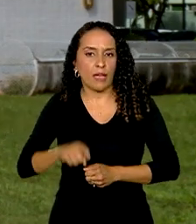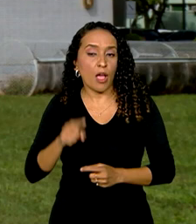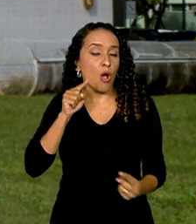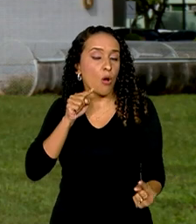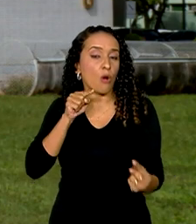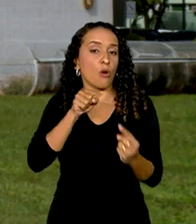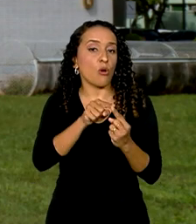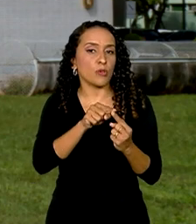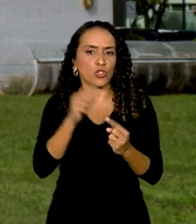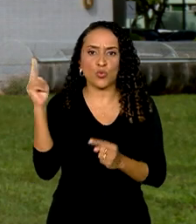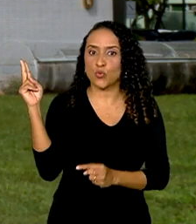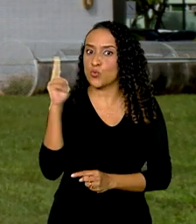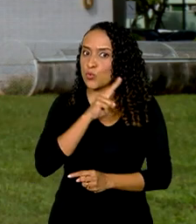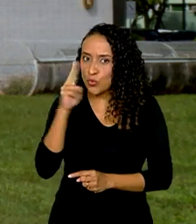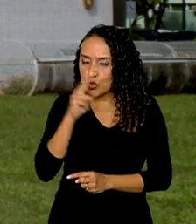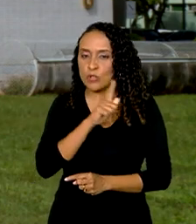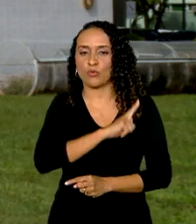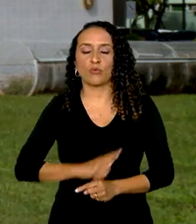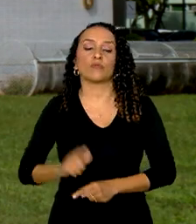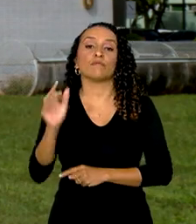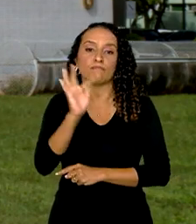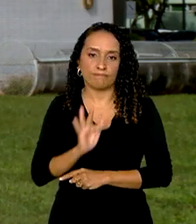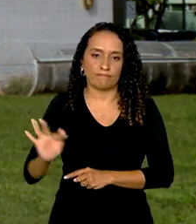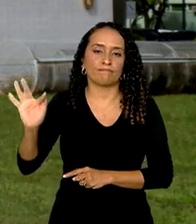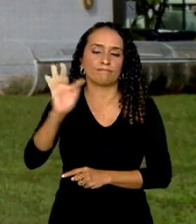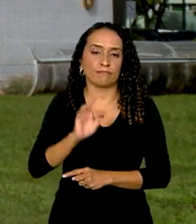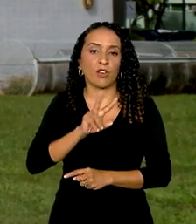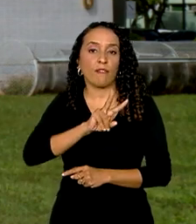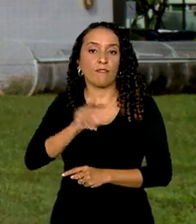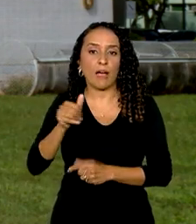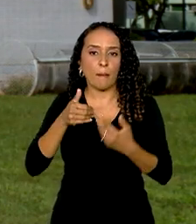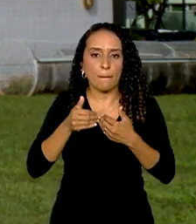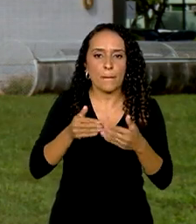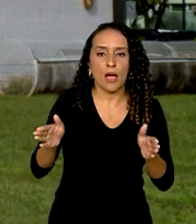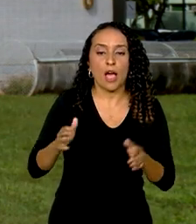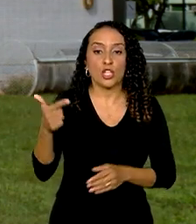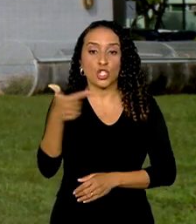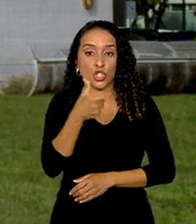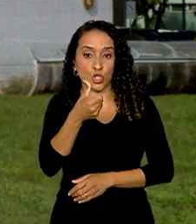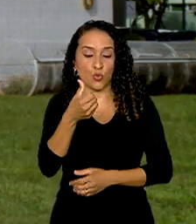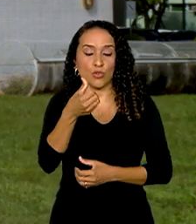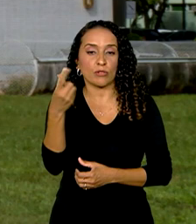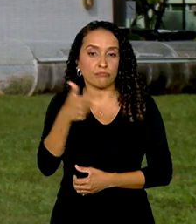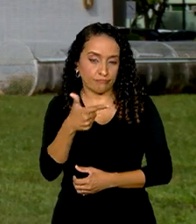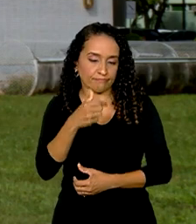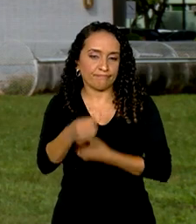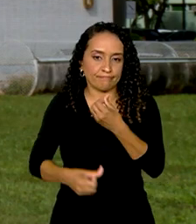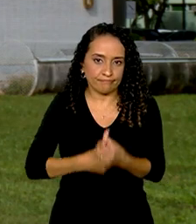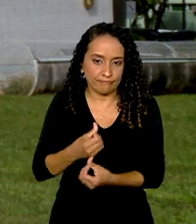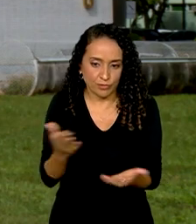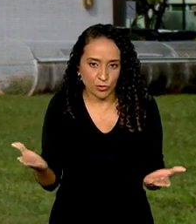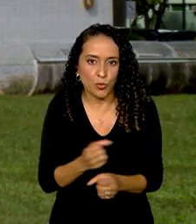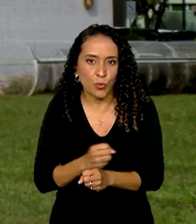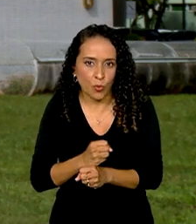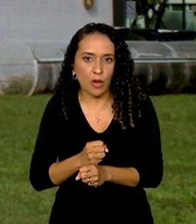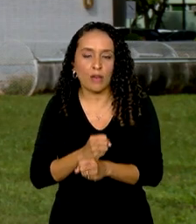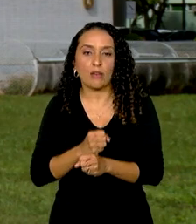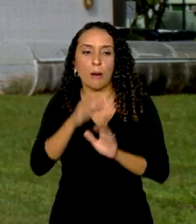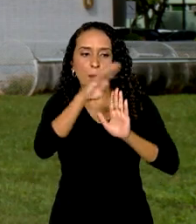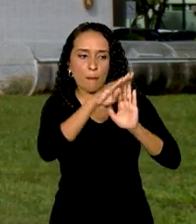objetivos urgentes do governo federal, que vai lançar no segundo semestre deste ano o programa